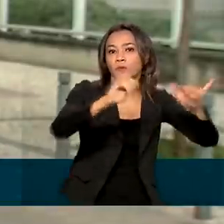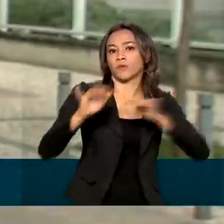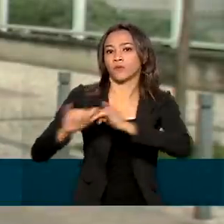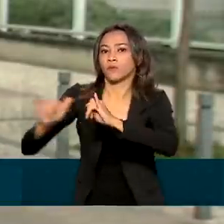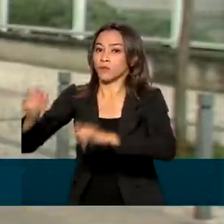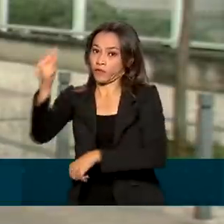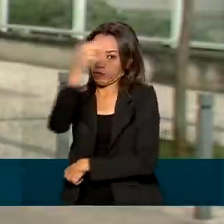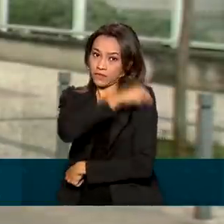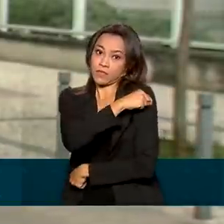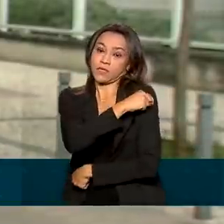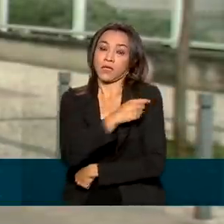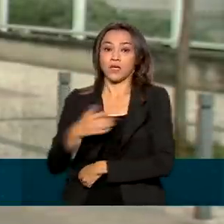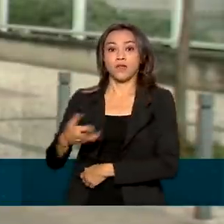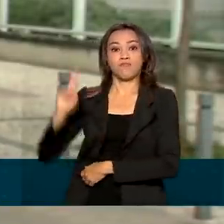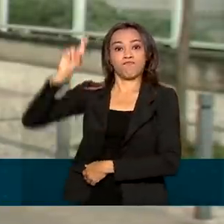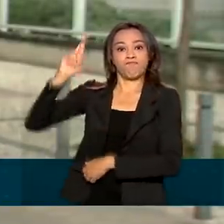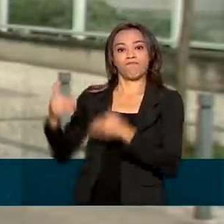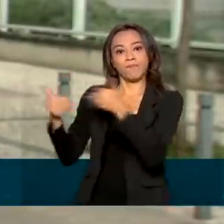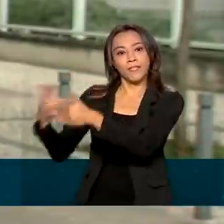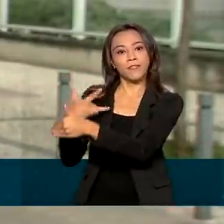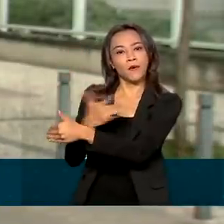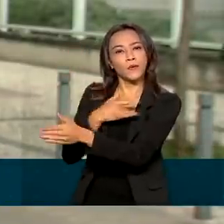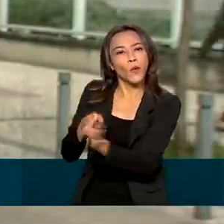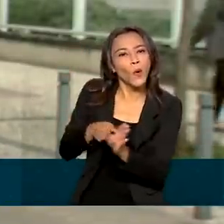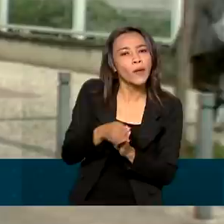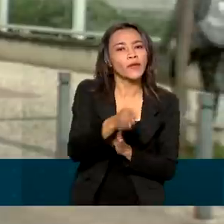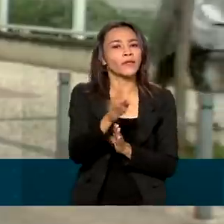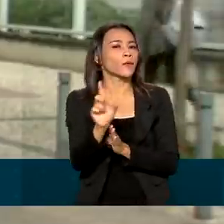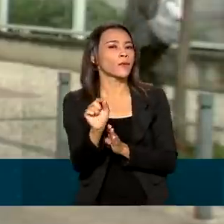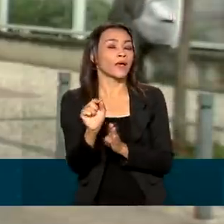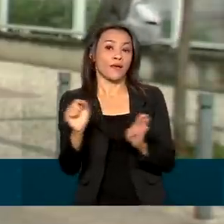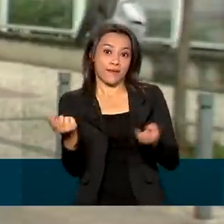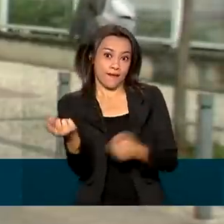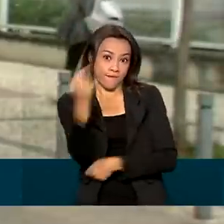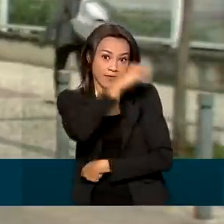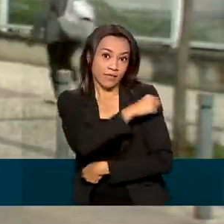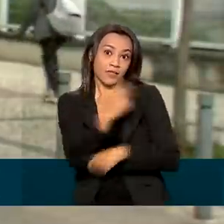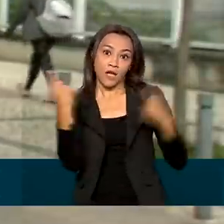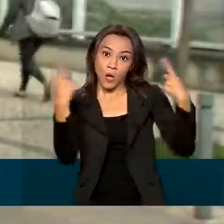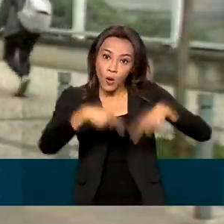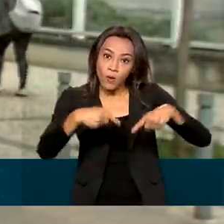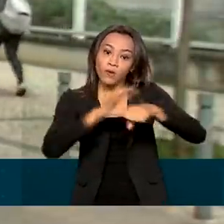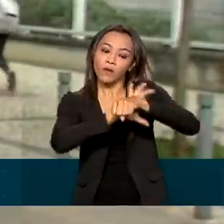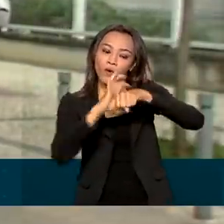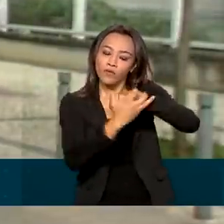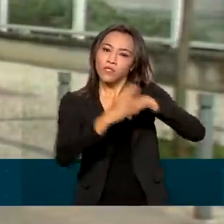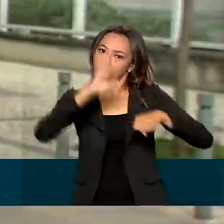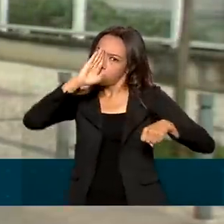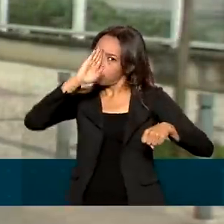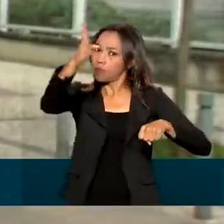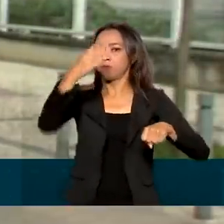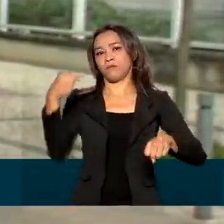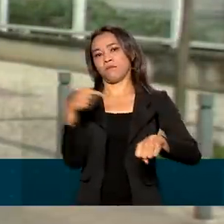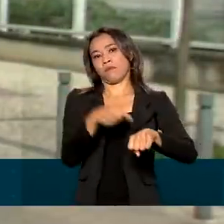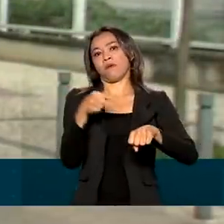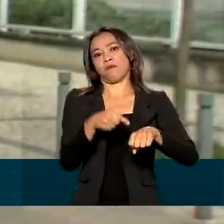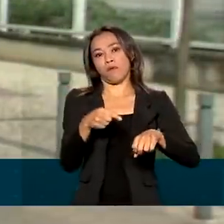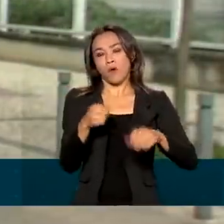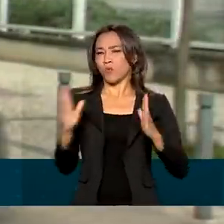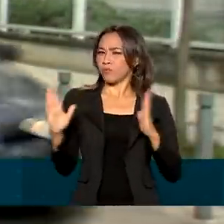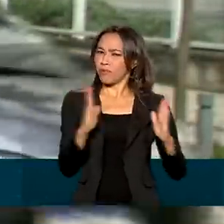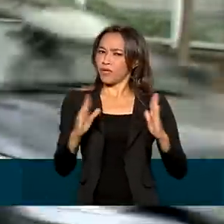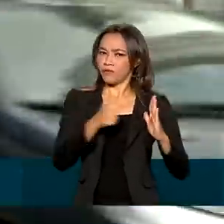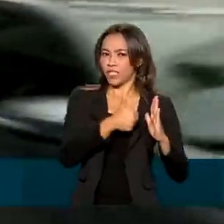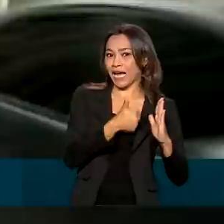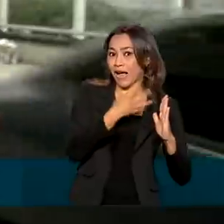a orientação do Ministério da Saúde é que a vacina contra a Covid seja priorizada. Deve haver um intervalo mínimo de 14